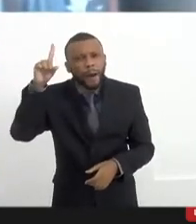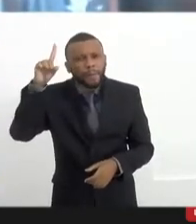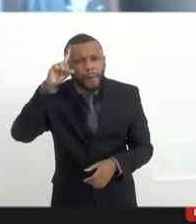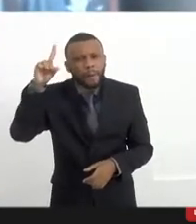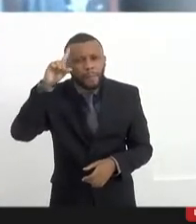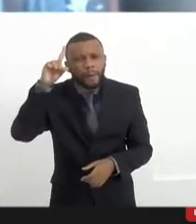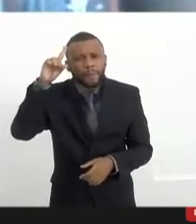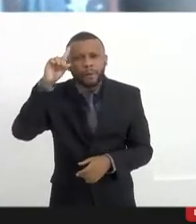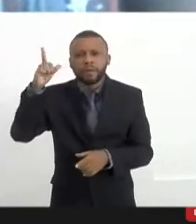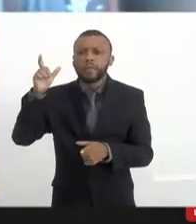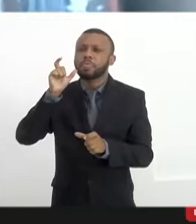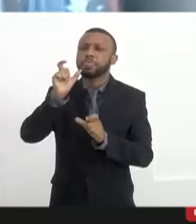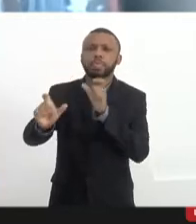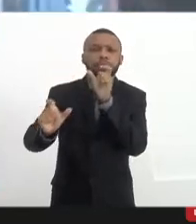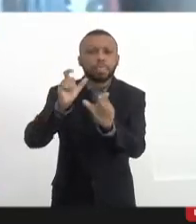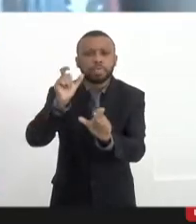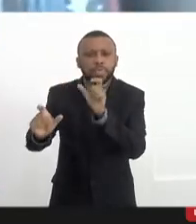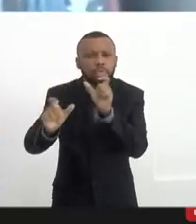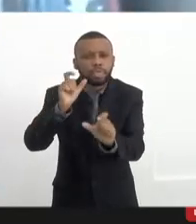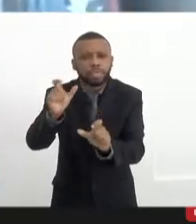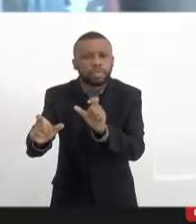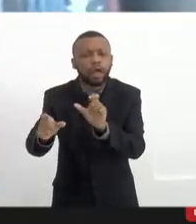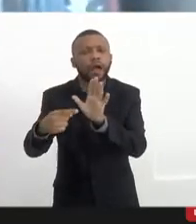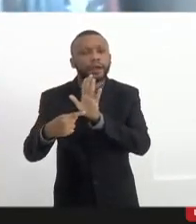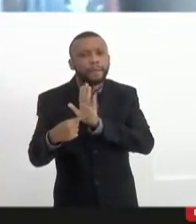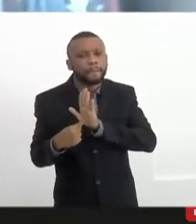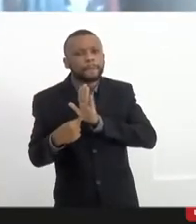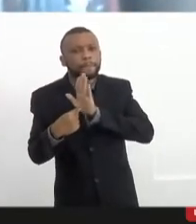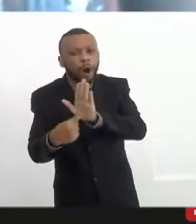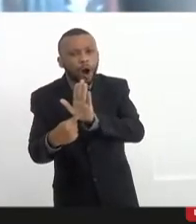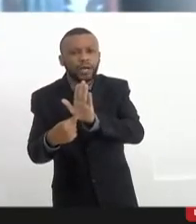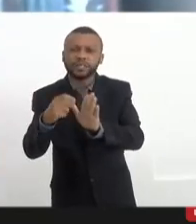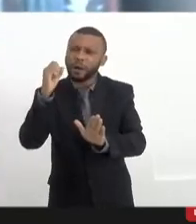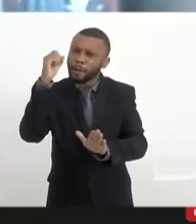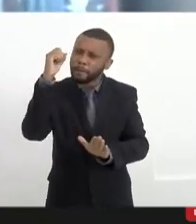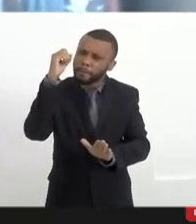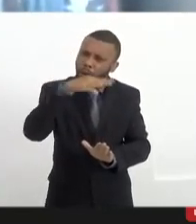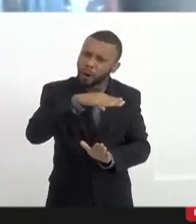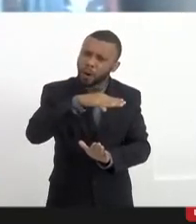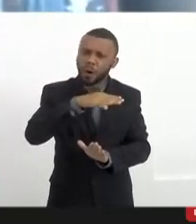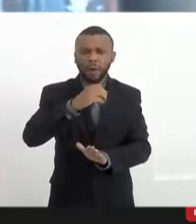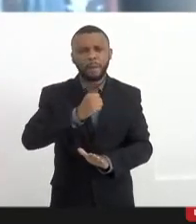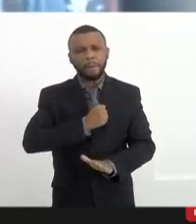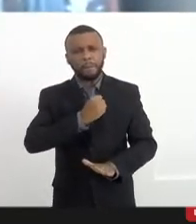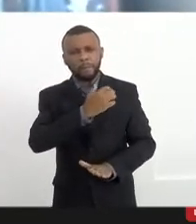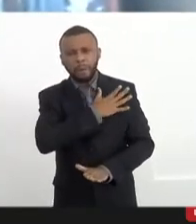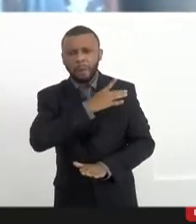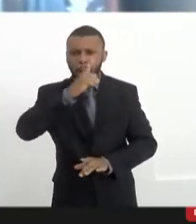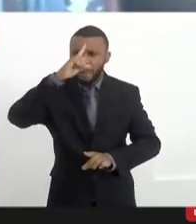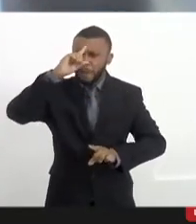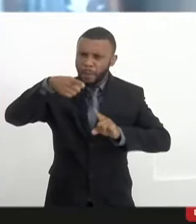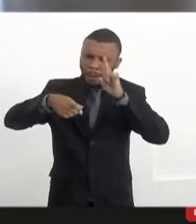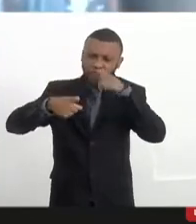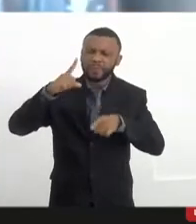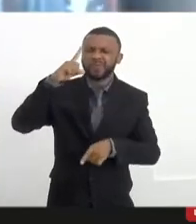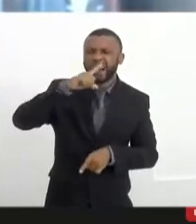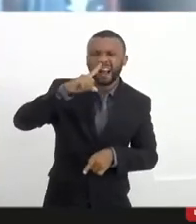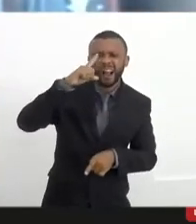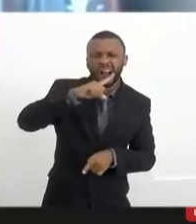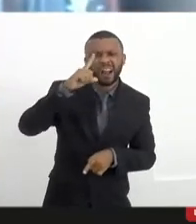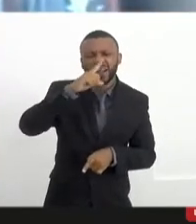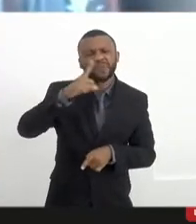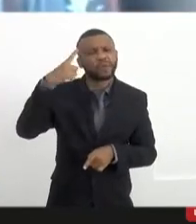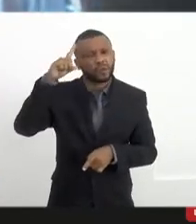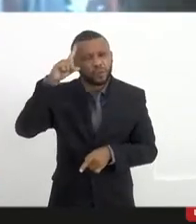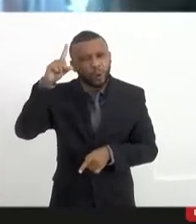independente, porque a mídia independente mostra os seus abusos, seu autoritarismo, a sua inépcia, dia e noite.